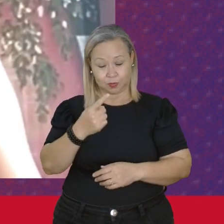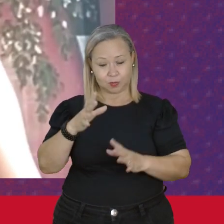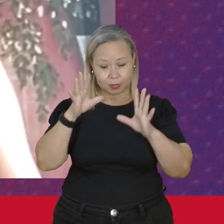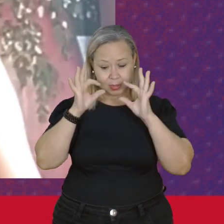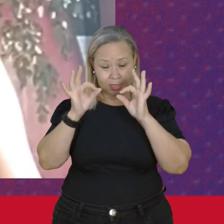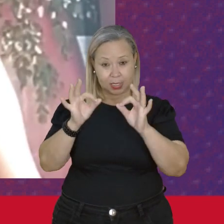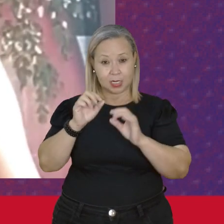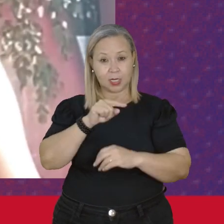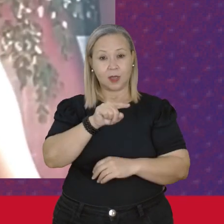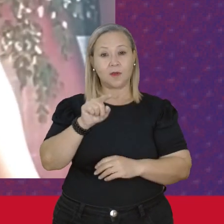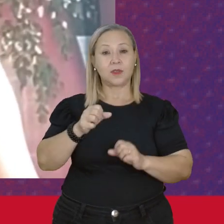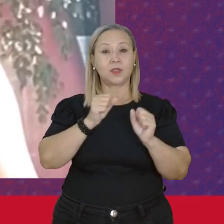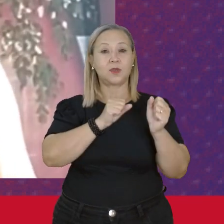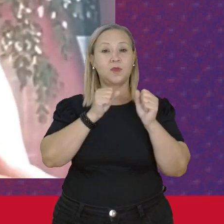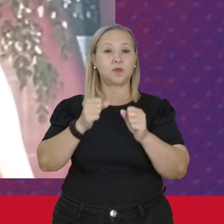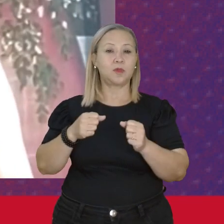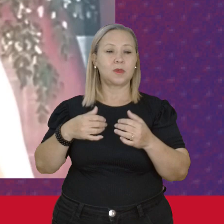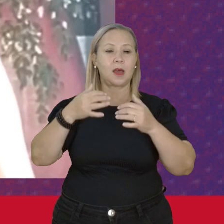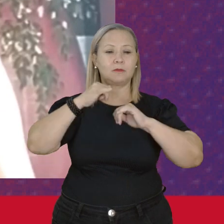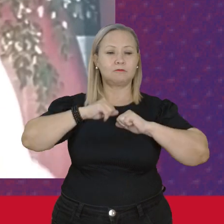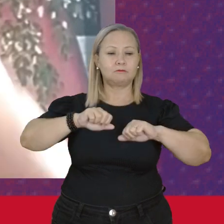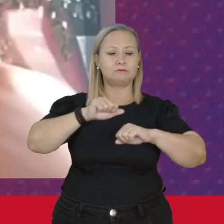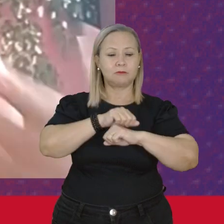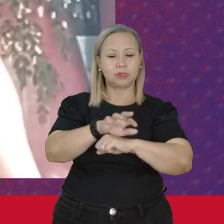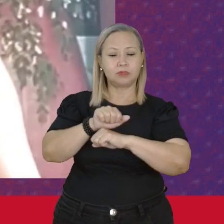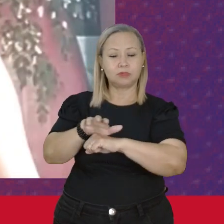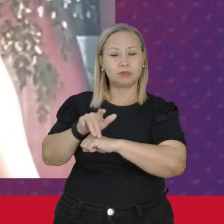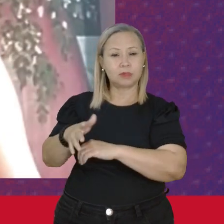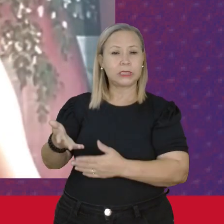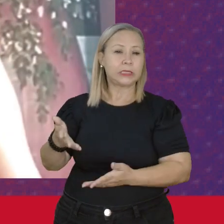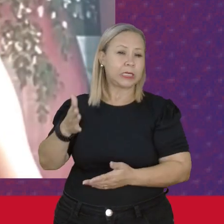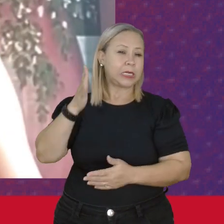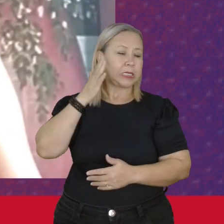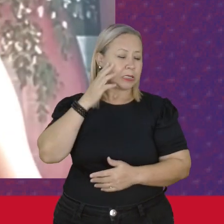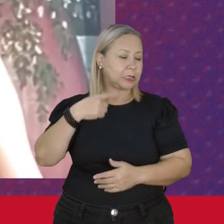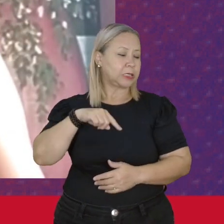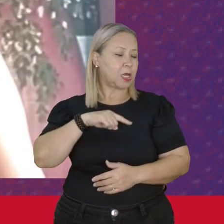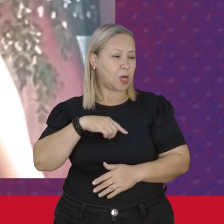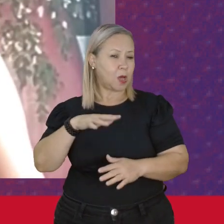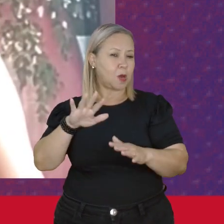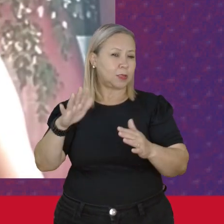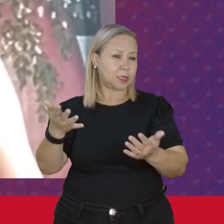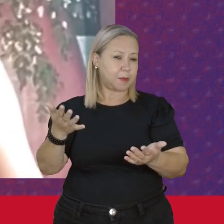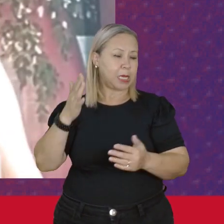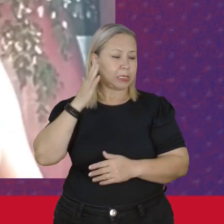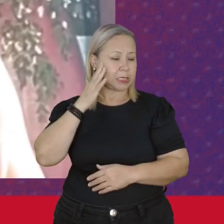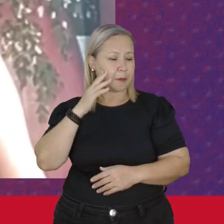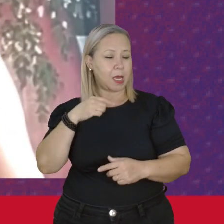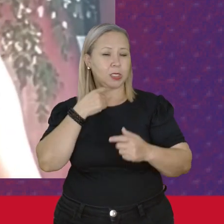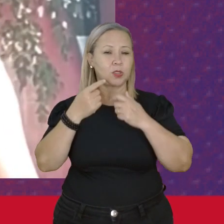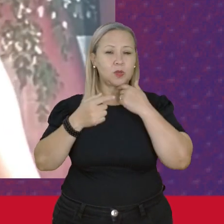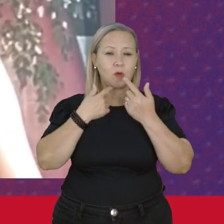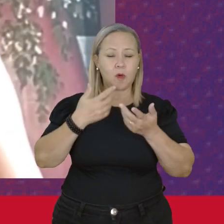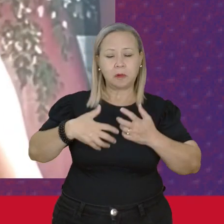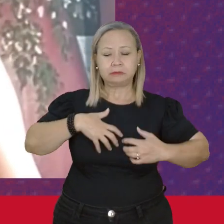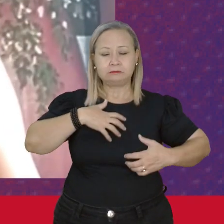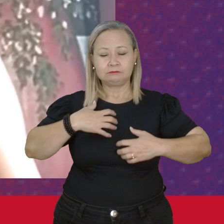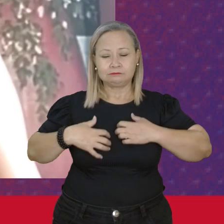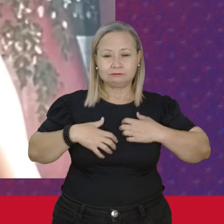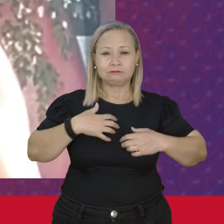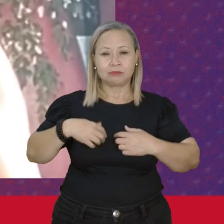pudessem fazer chegar até a gente As inquietações As dúvidas E tudo